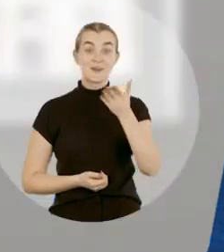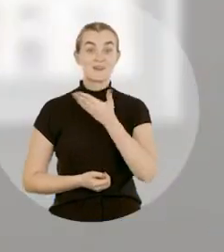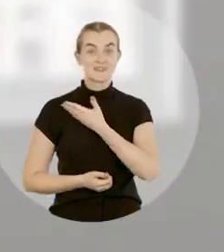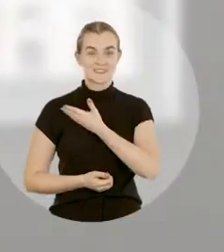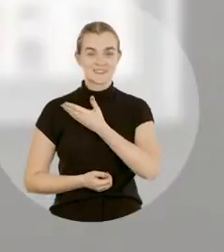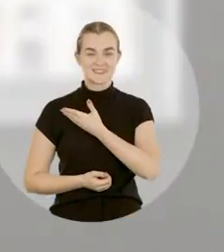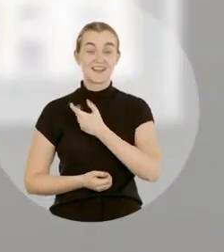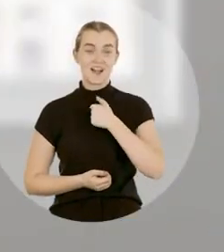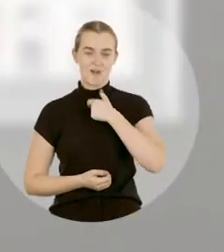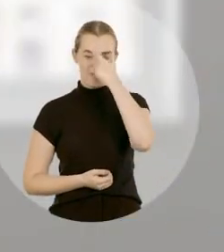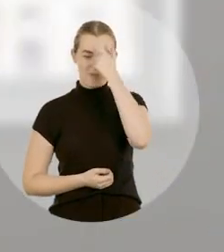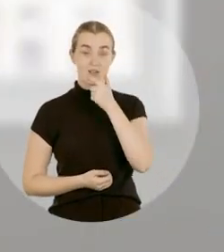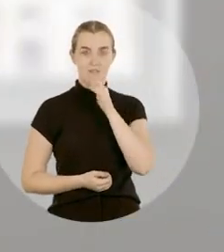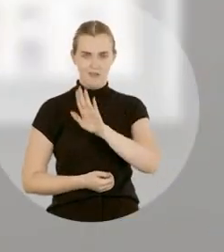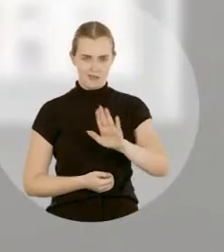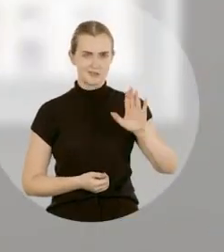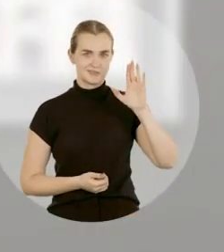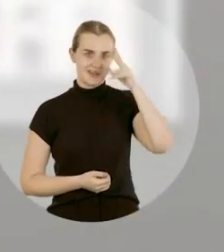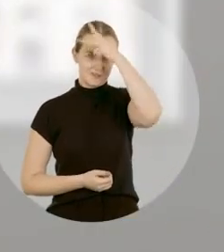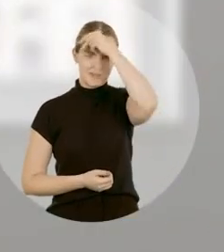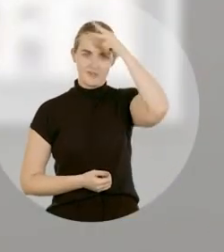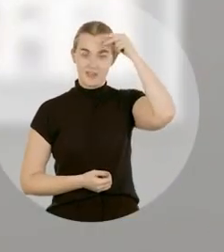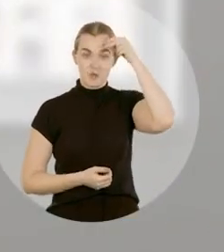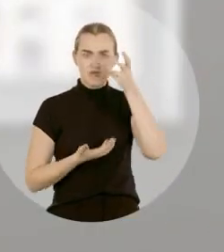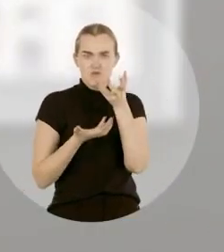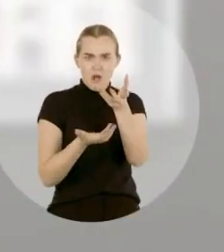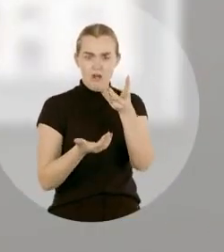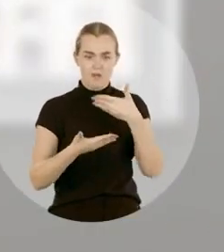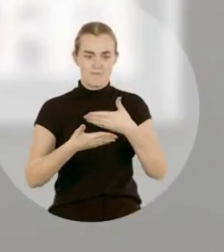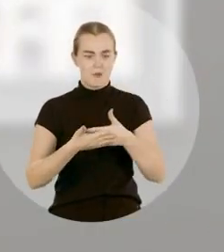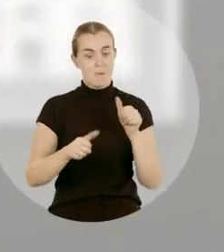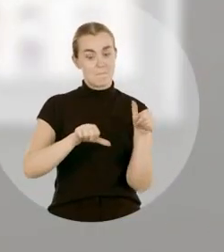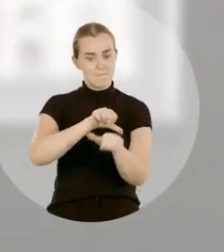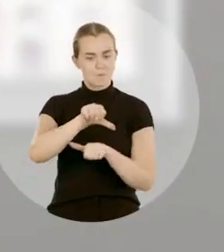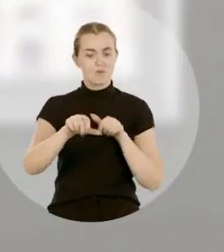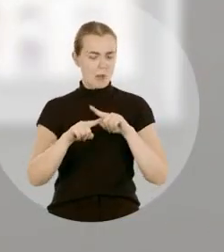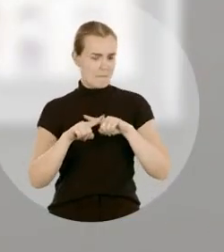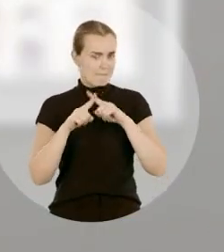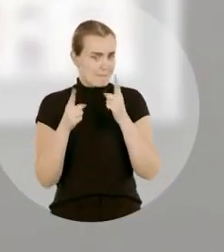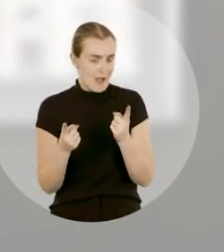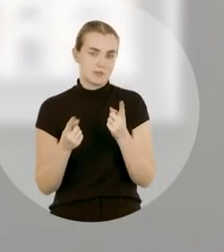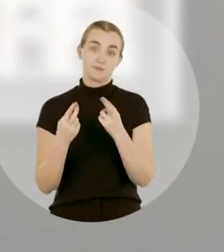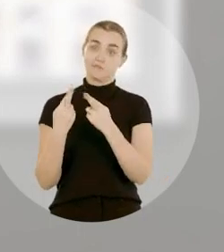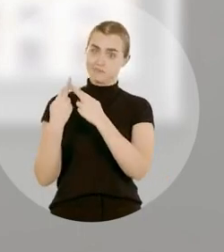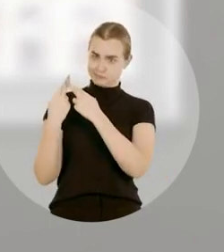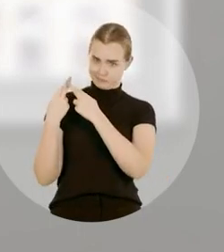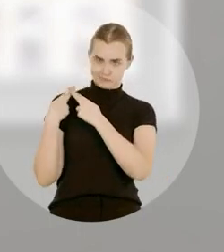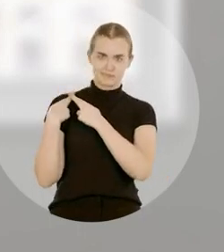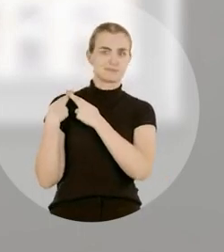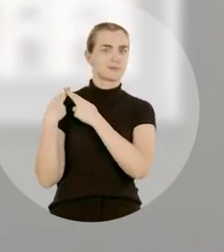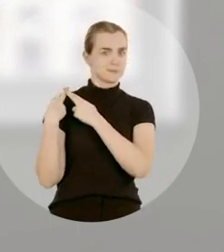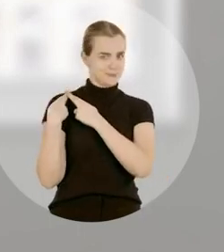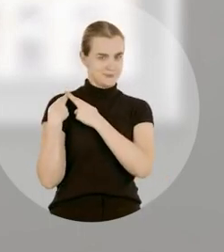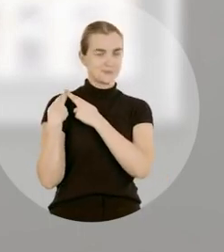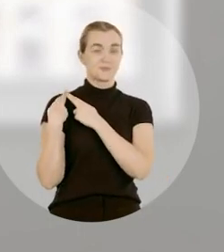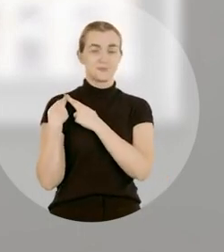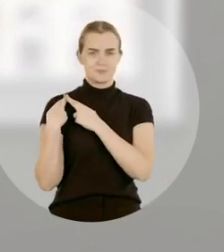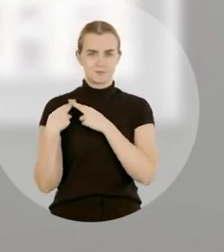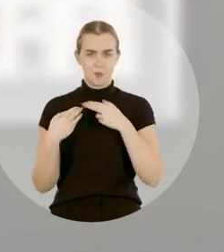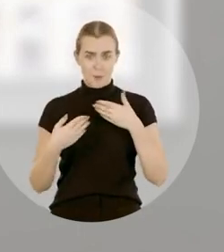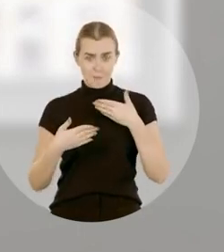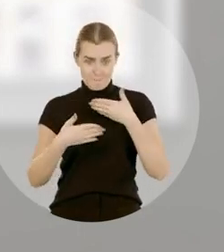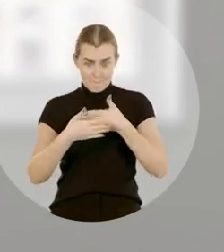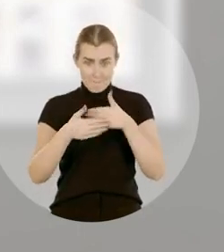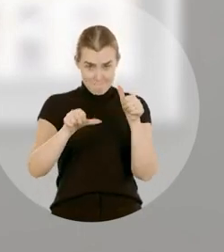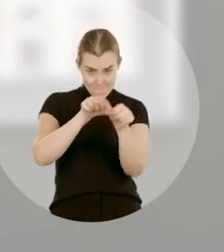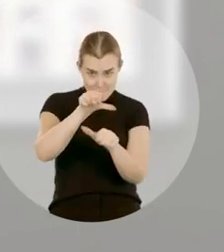Olá amigos, eu sou candidato a prefeito para mudar Ribeirão, mas quero fazer a mudança com responsabilidade. Toda